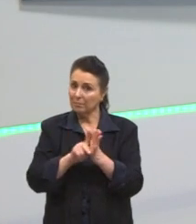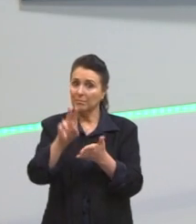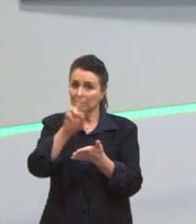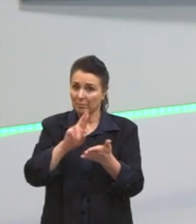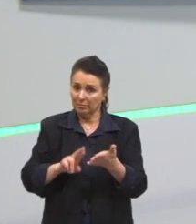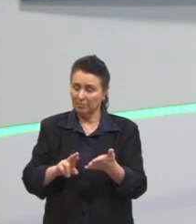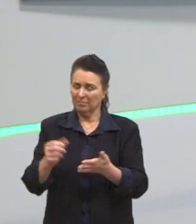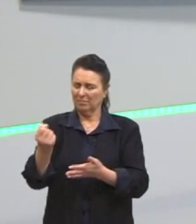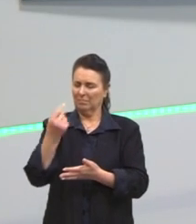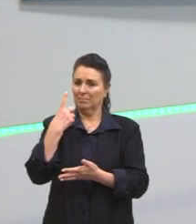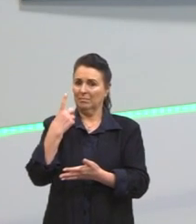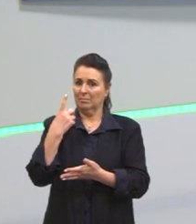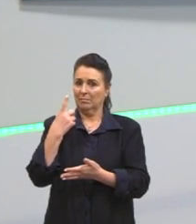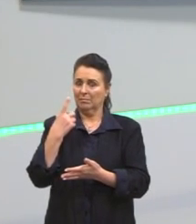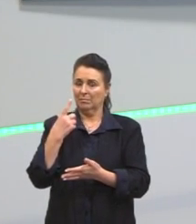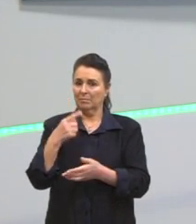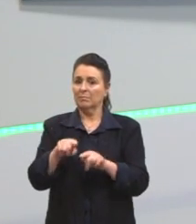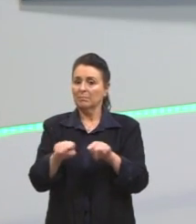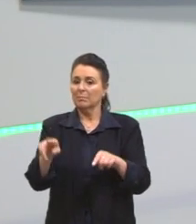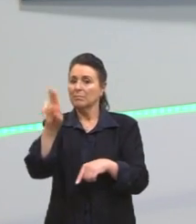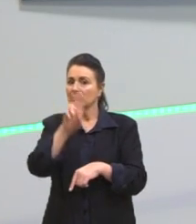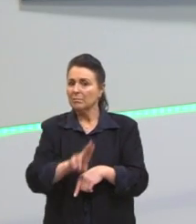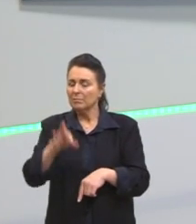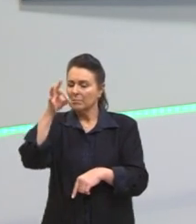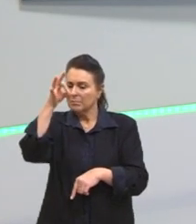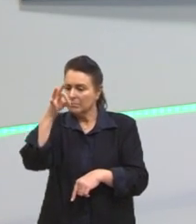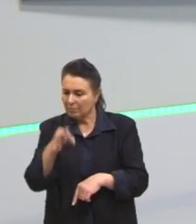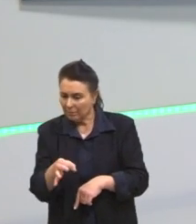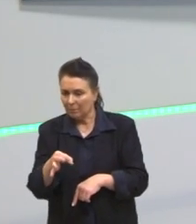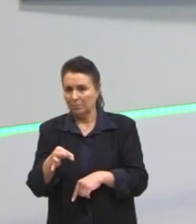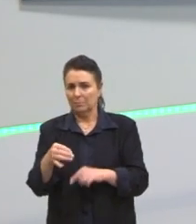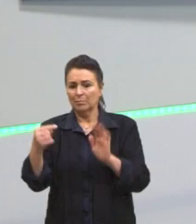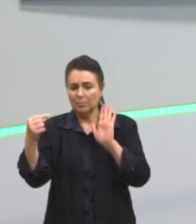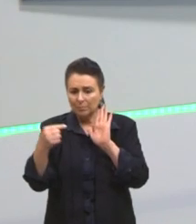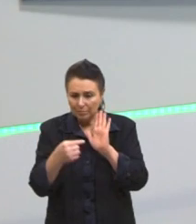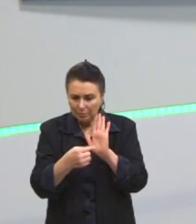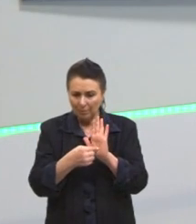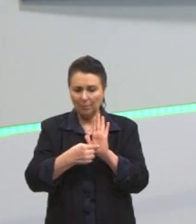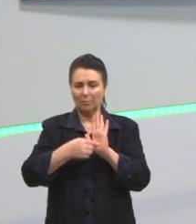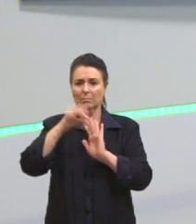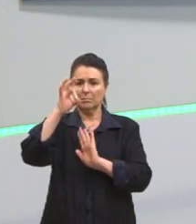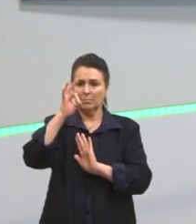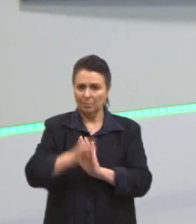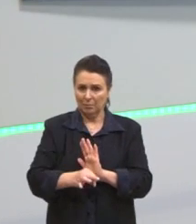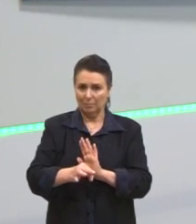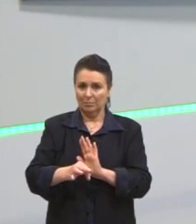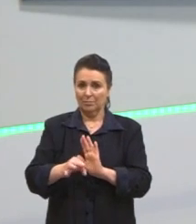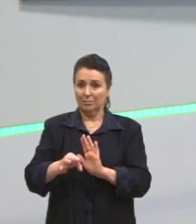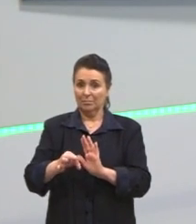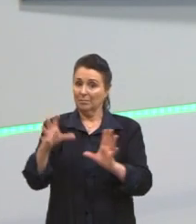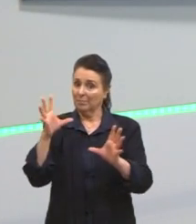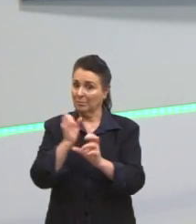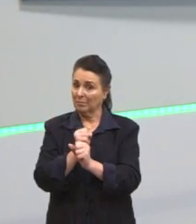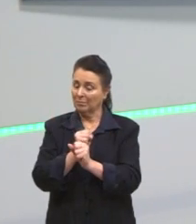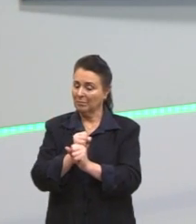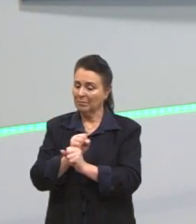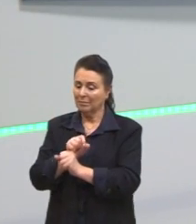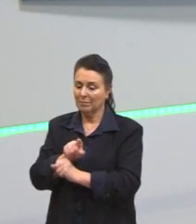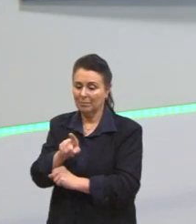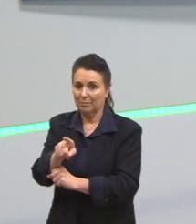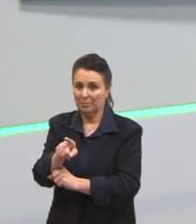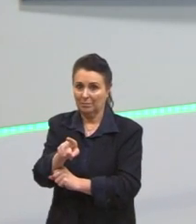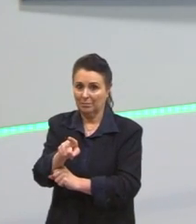naquele lugar exato do ponto exato, que é o ponto nota mil, né? Então, o ponto da redação